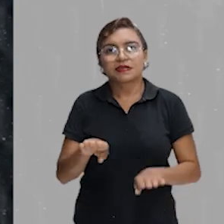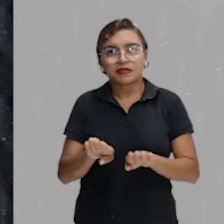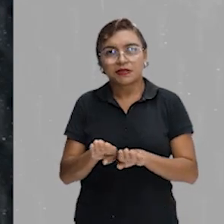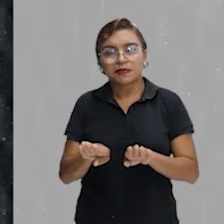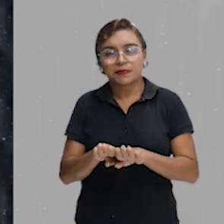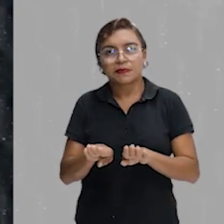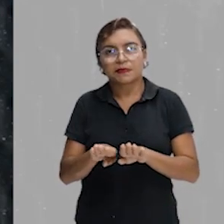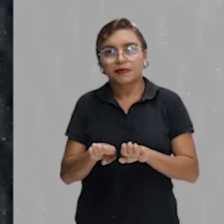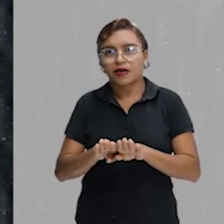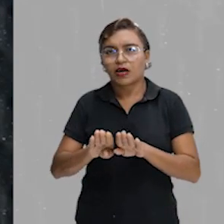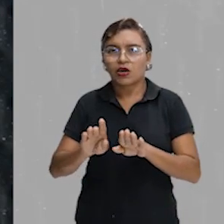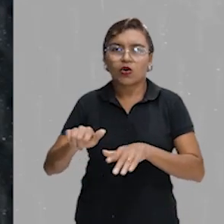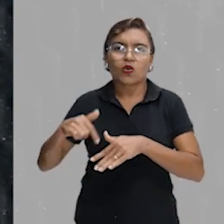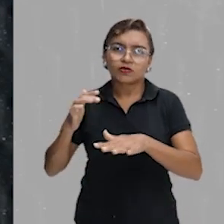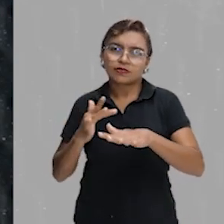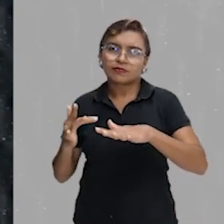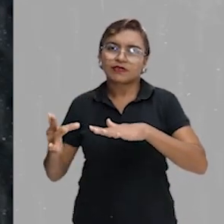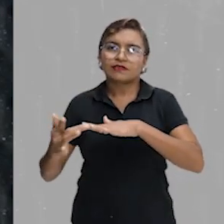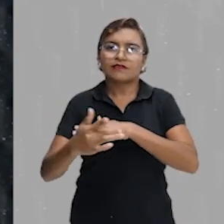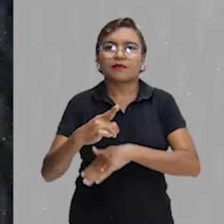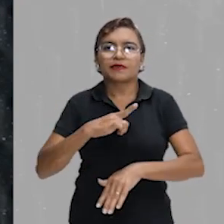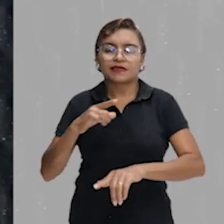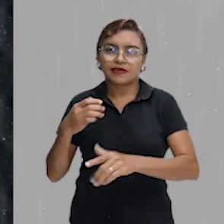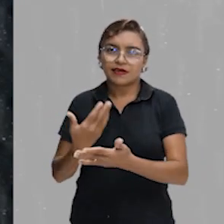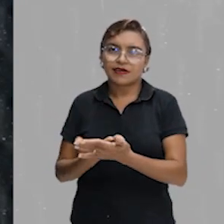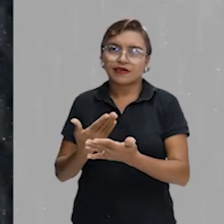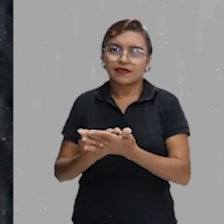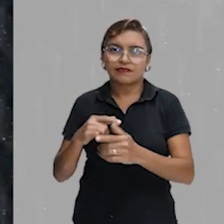aulas lá na plataforma Gonçalves Dias, depois